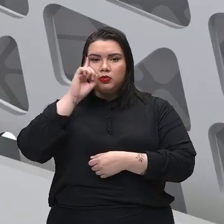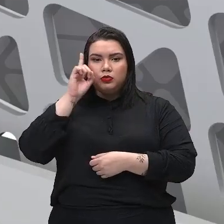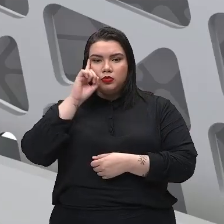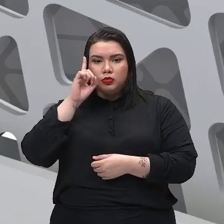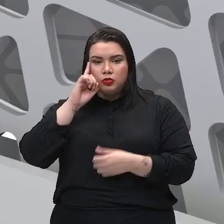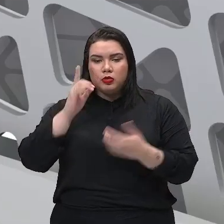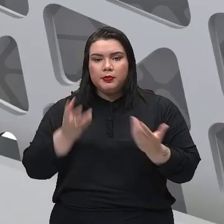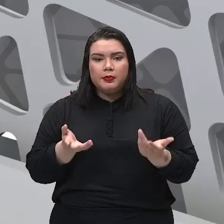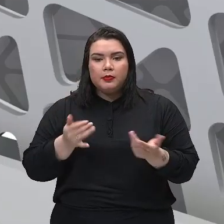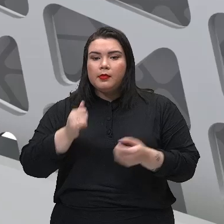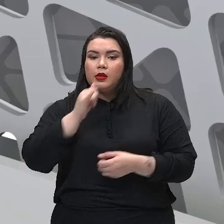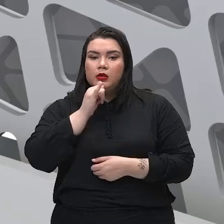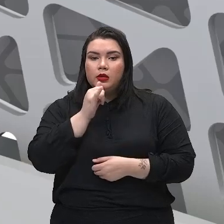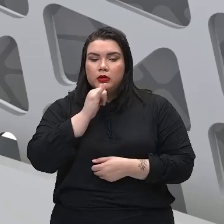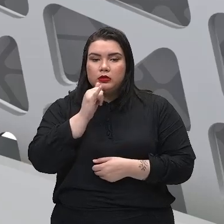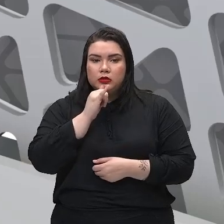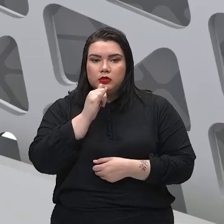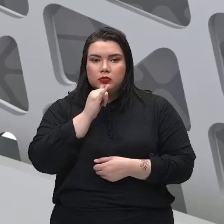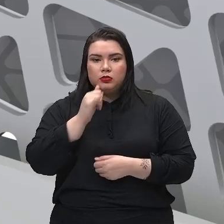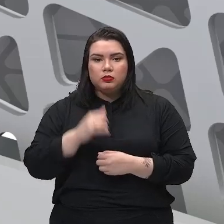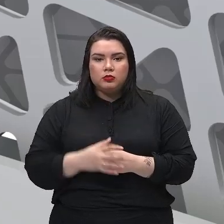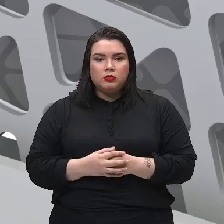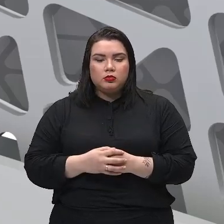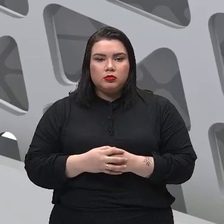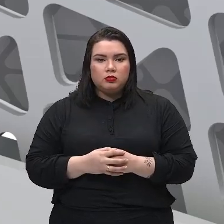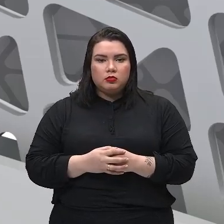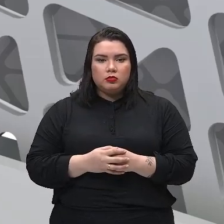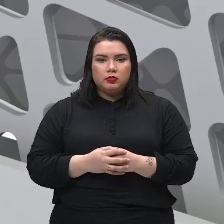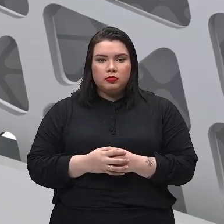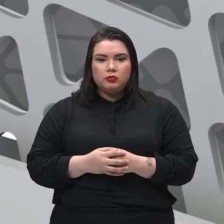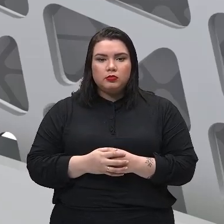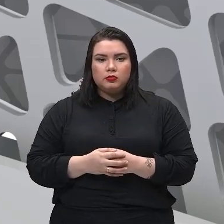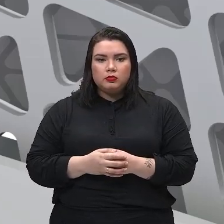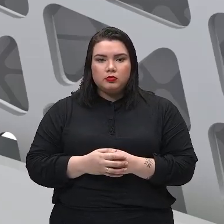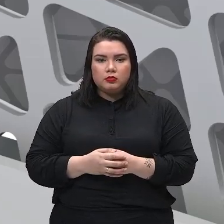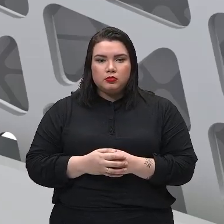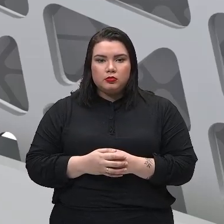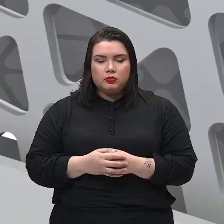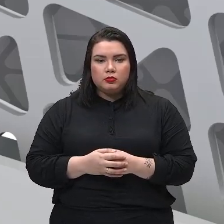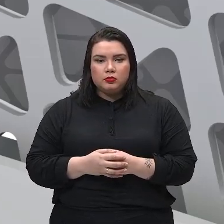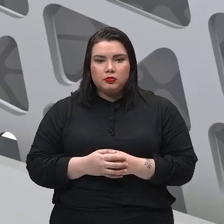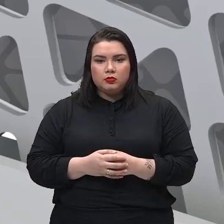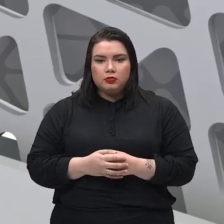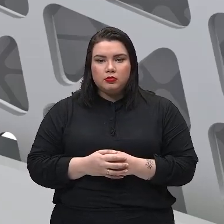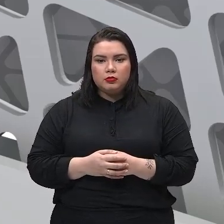né? Quando nós estamos ali querendo, por um acaso, tocar na